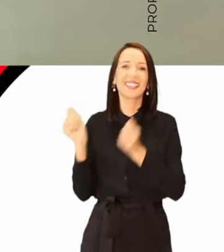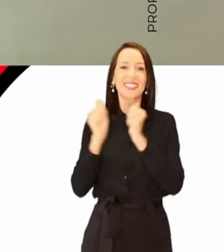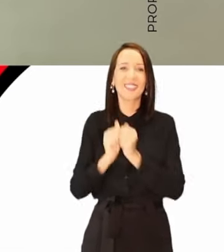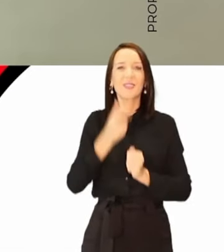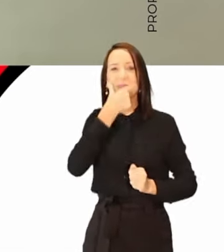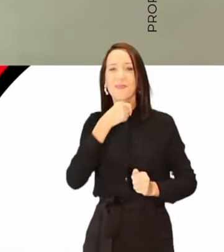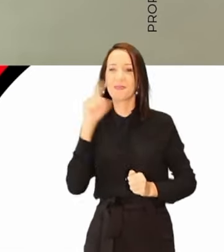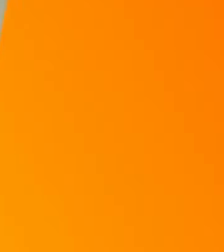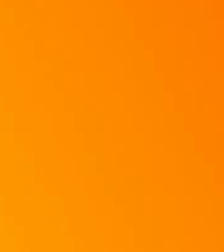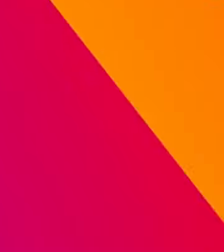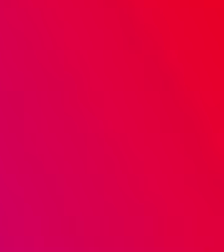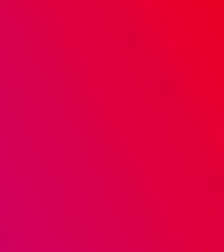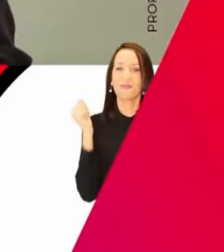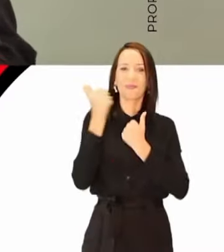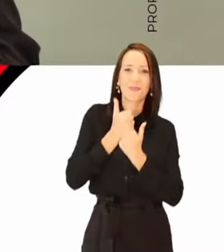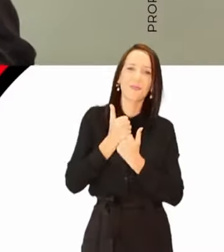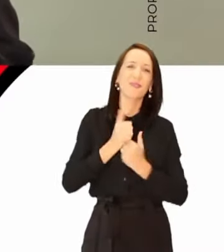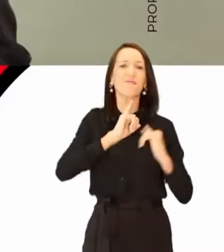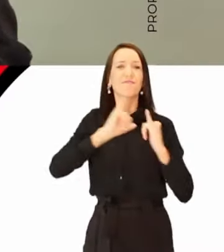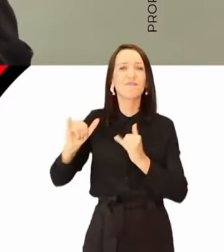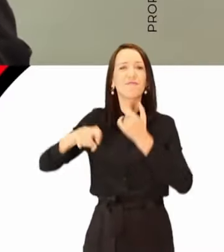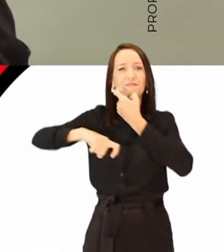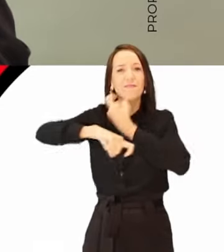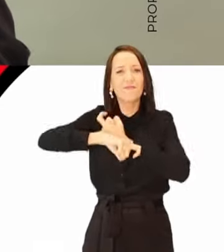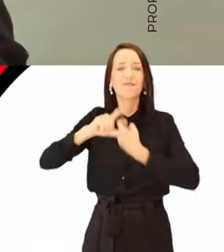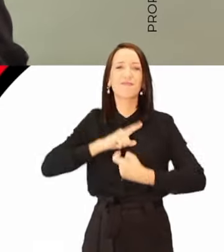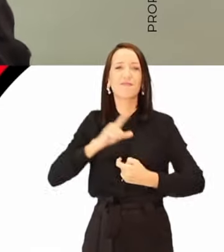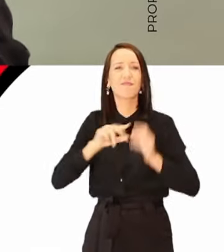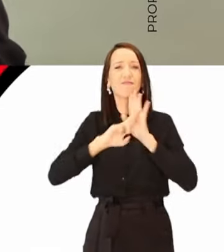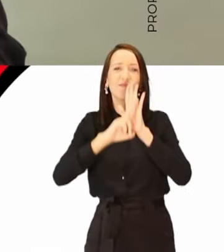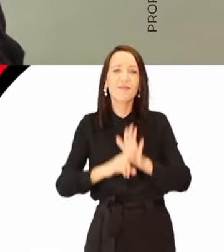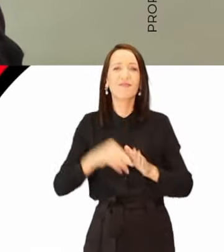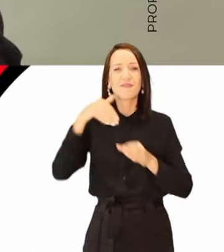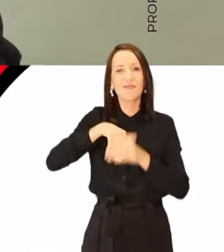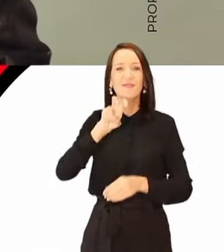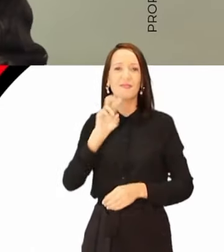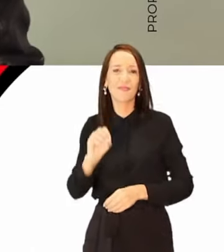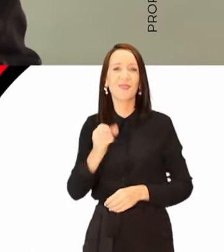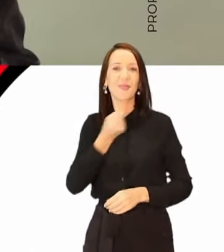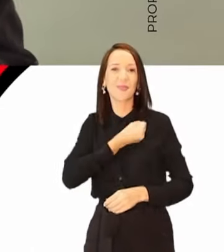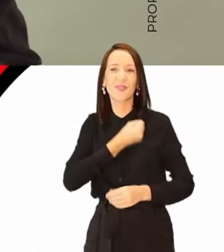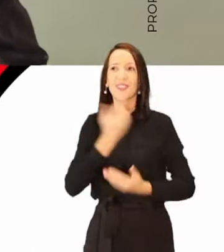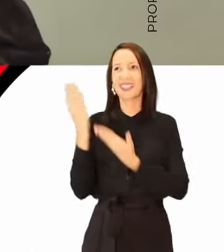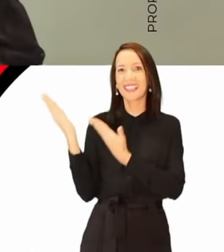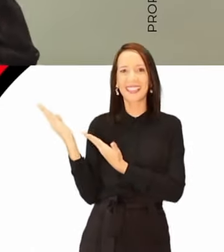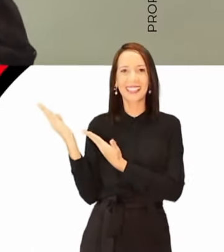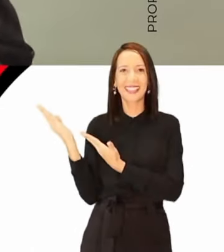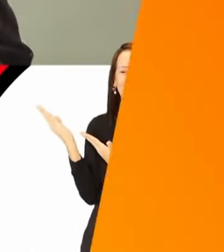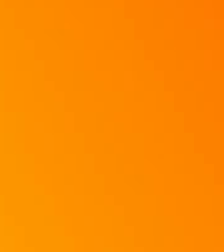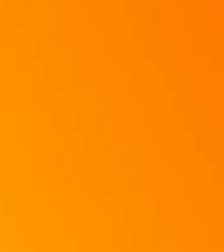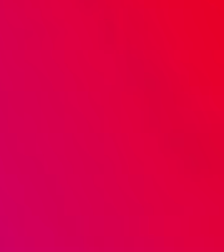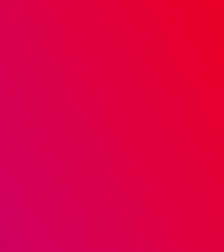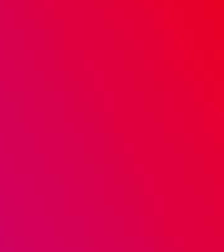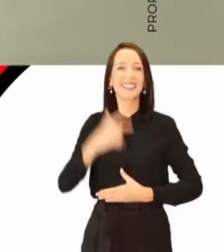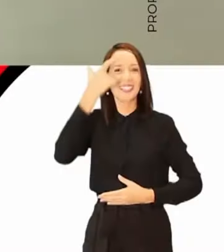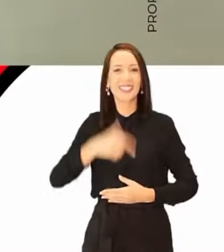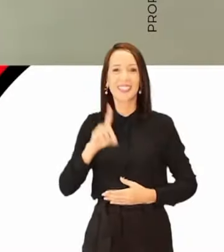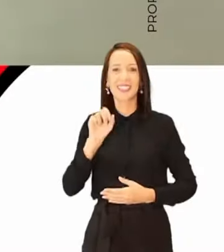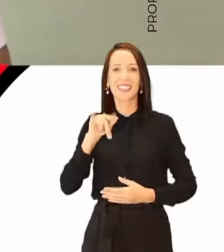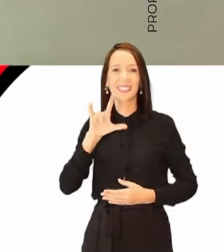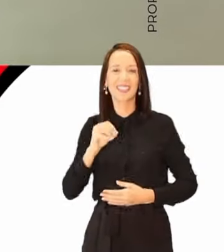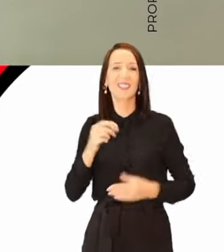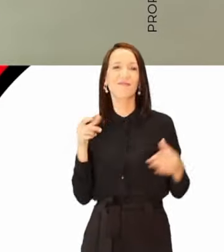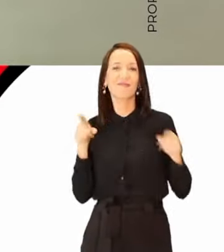bolos prefeito e Marta vice. Combate ao fascismo. O PSOL representa, vote 50. J.R. Freita, 50-0-0-7. Eu sou Danilo